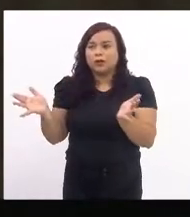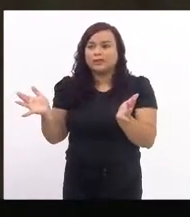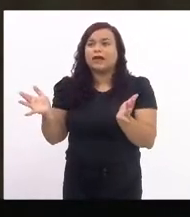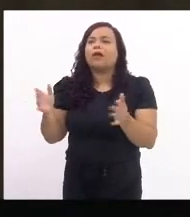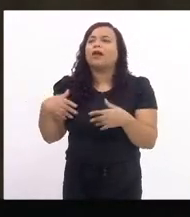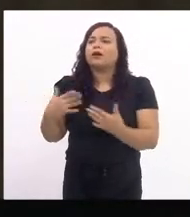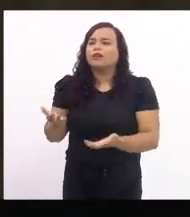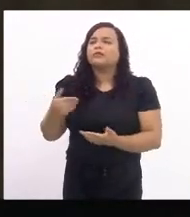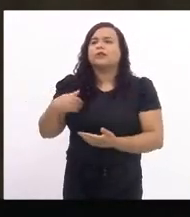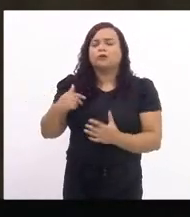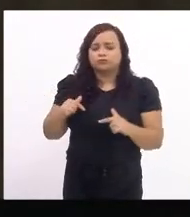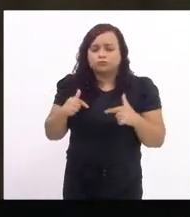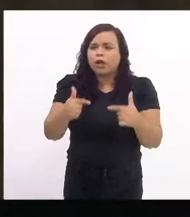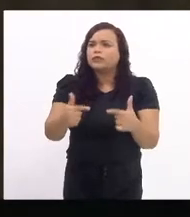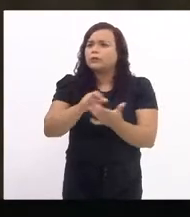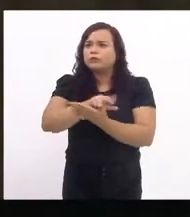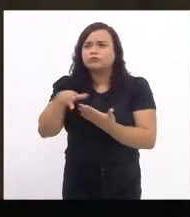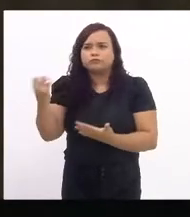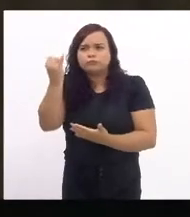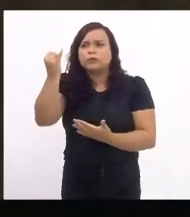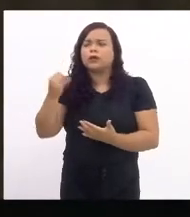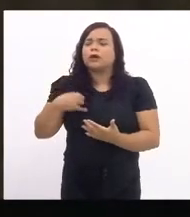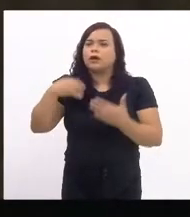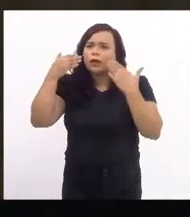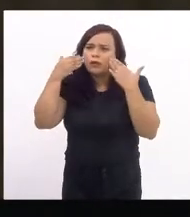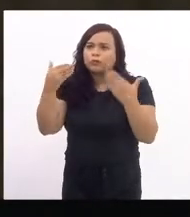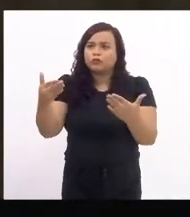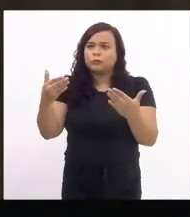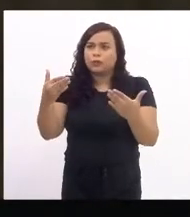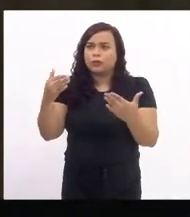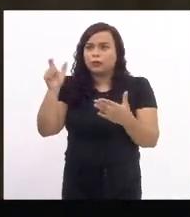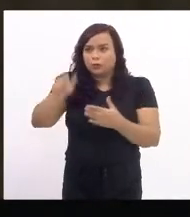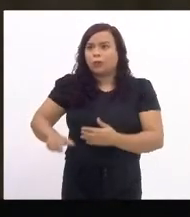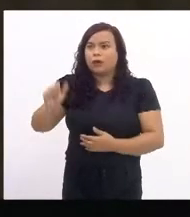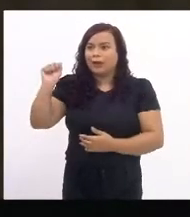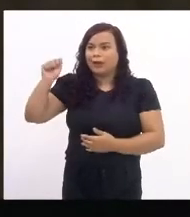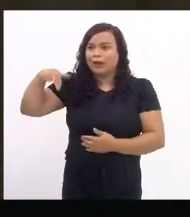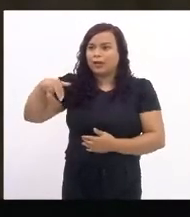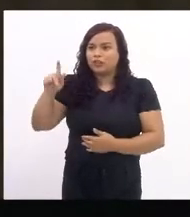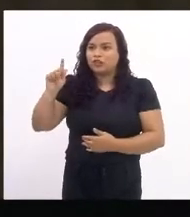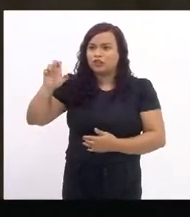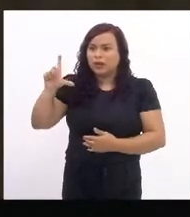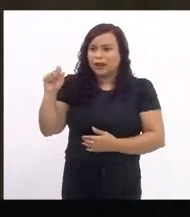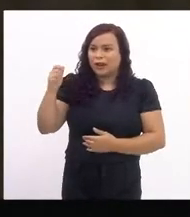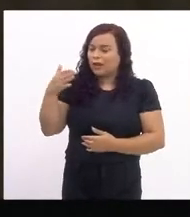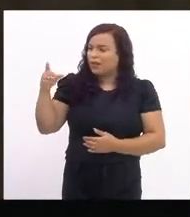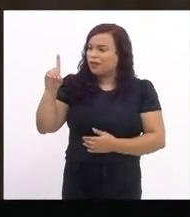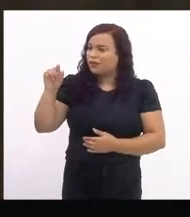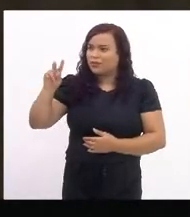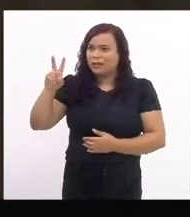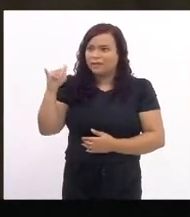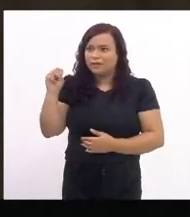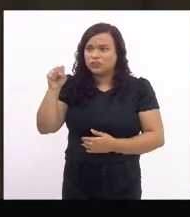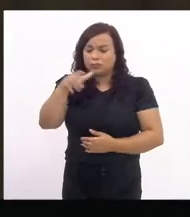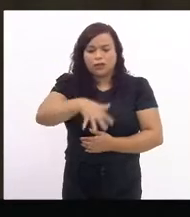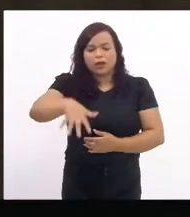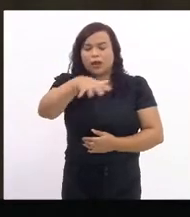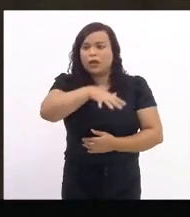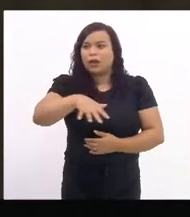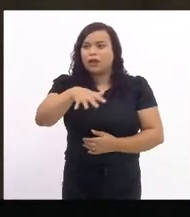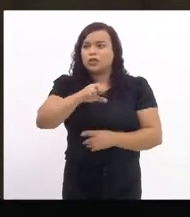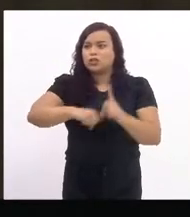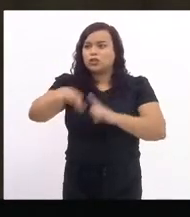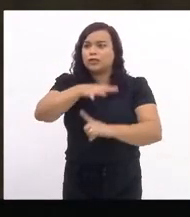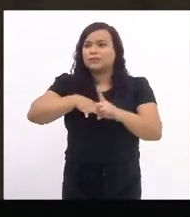importância de afirmarmos sempre, com Angela Davis, que numa sociedade racista não é